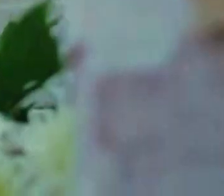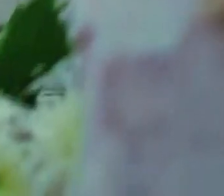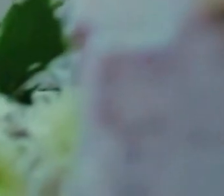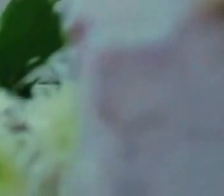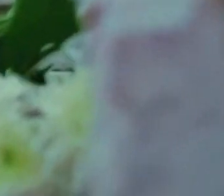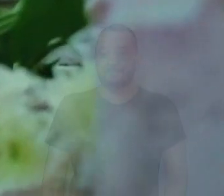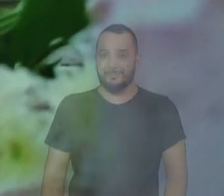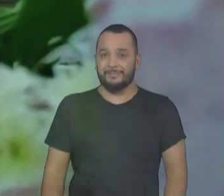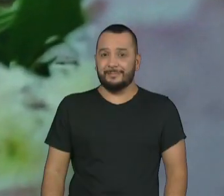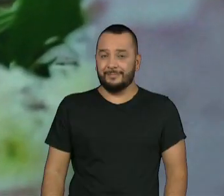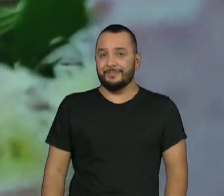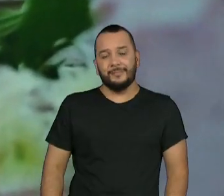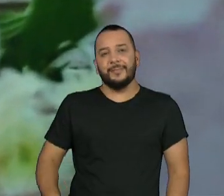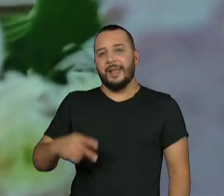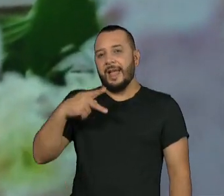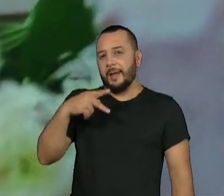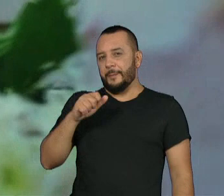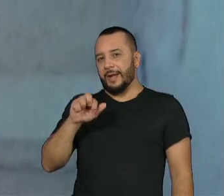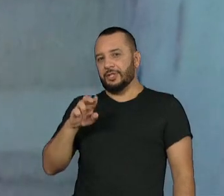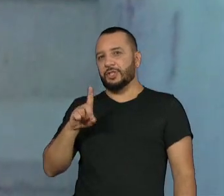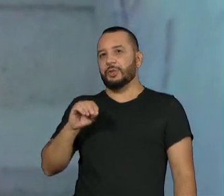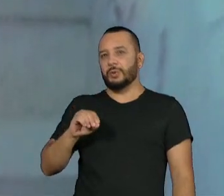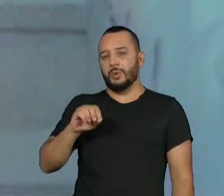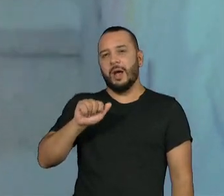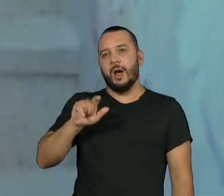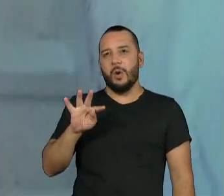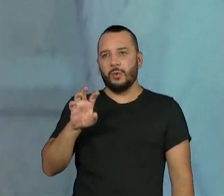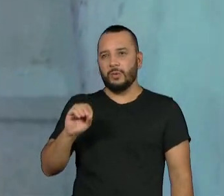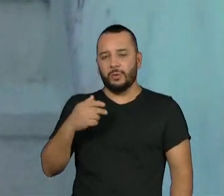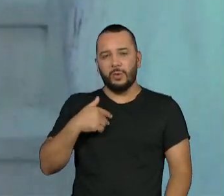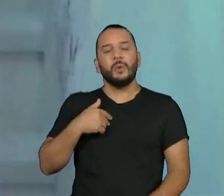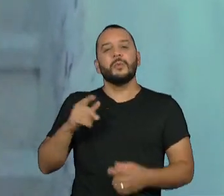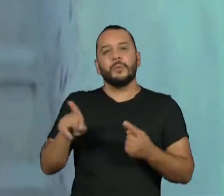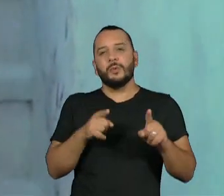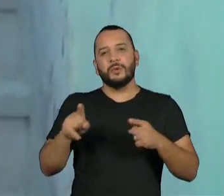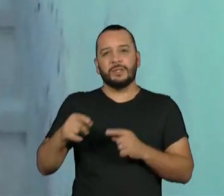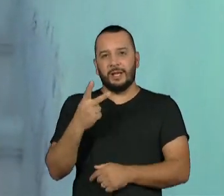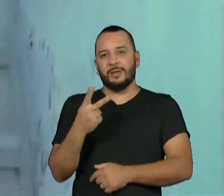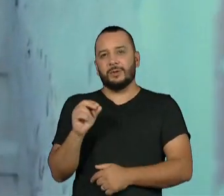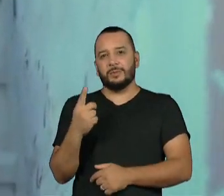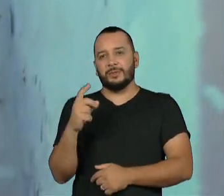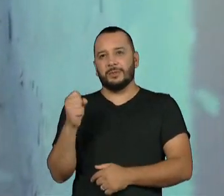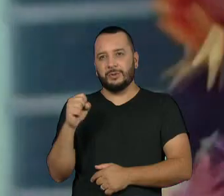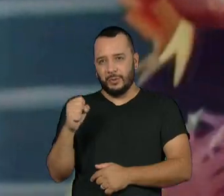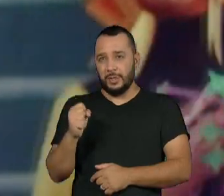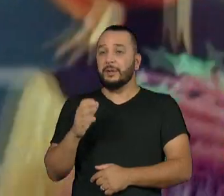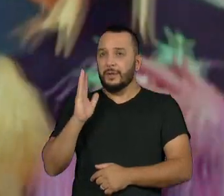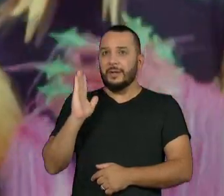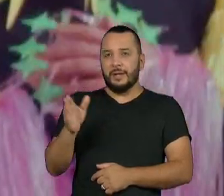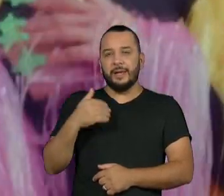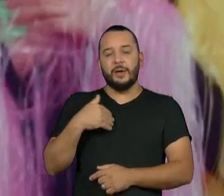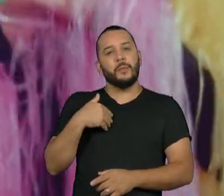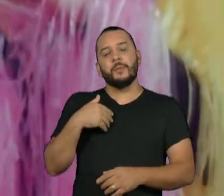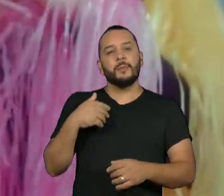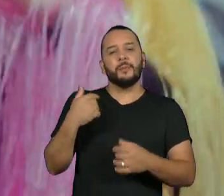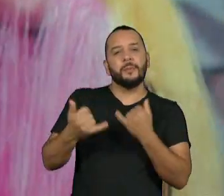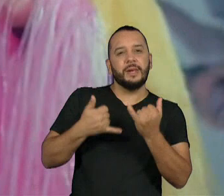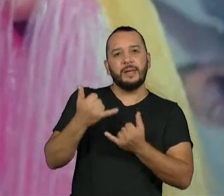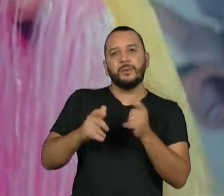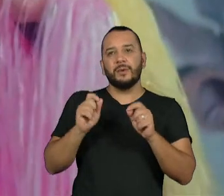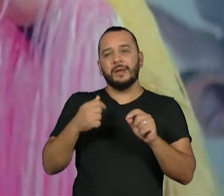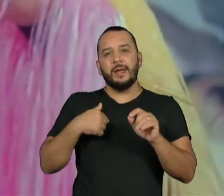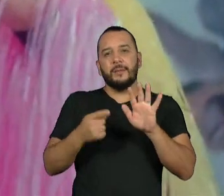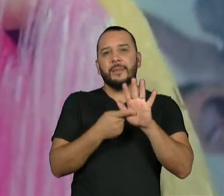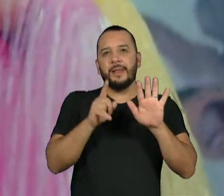Partido Alto é uma canção que eu compus em 2018, onde eu brinco com as metáforas daquilo que se ergue pro alto como se fosse